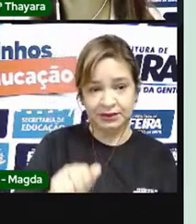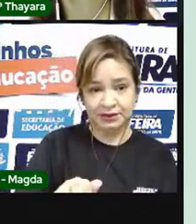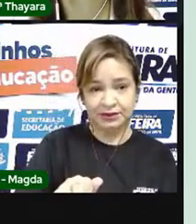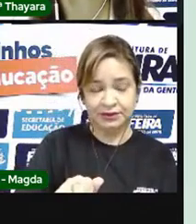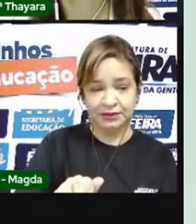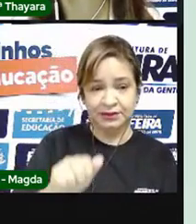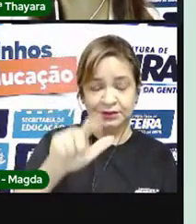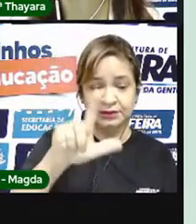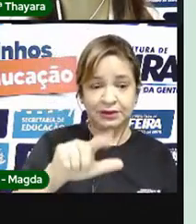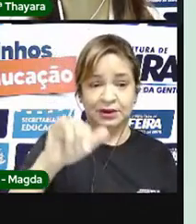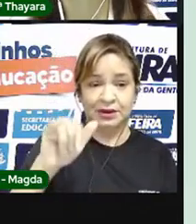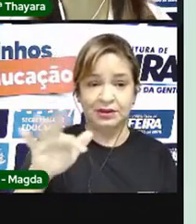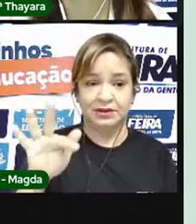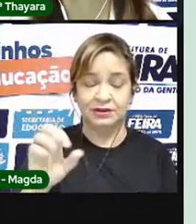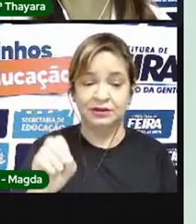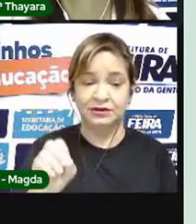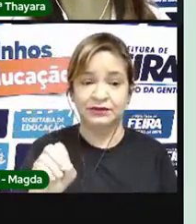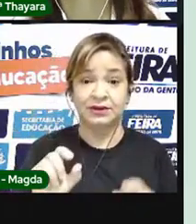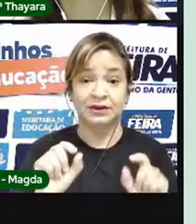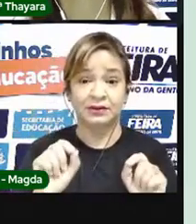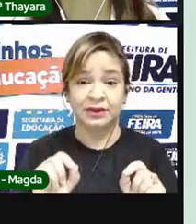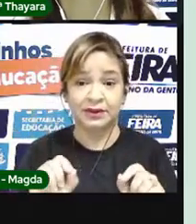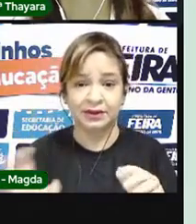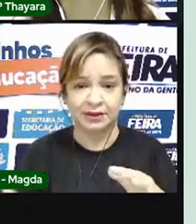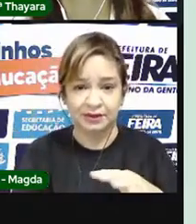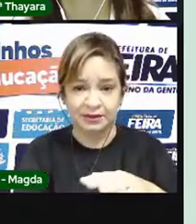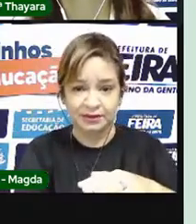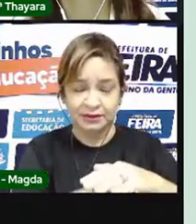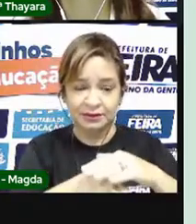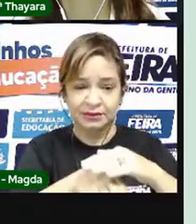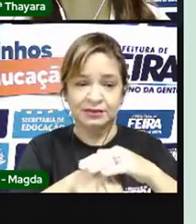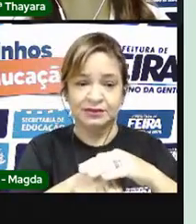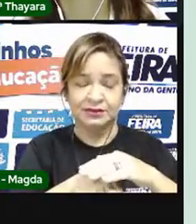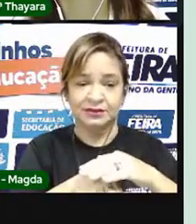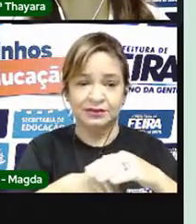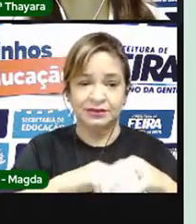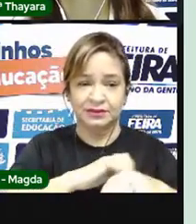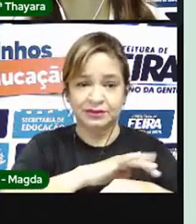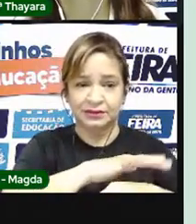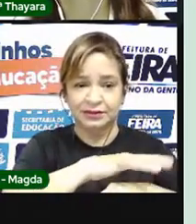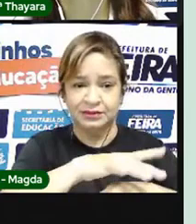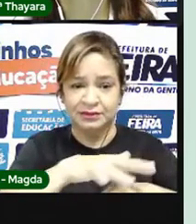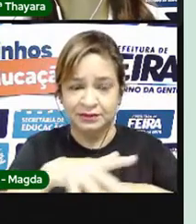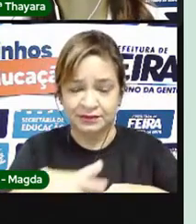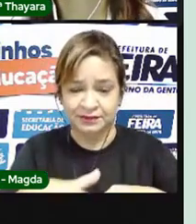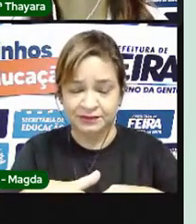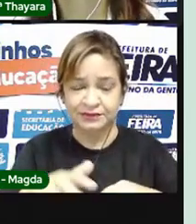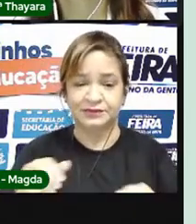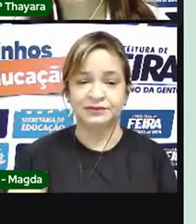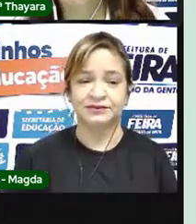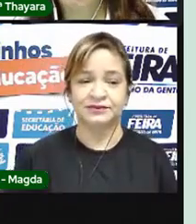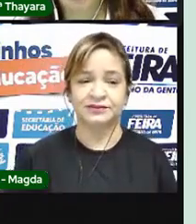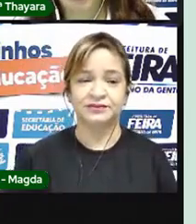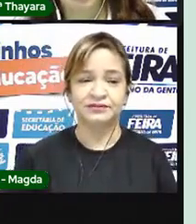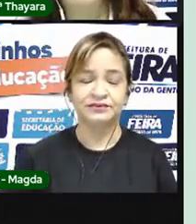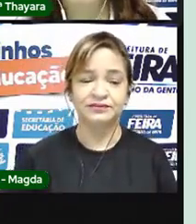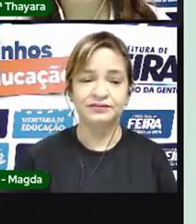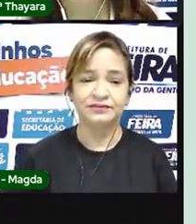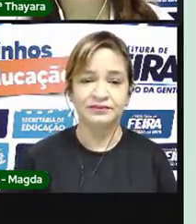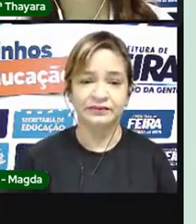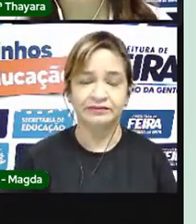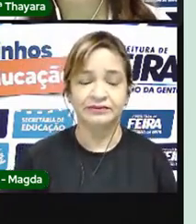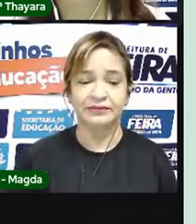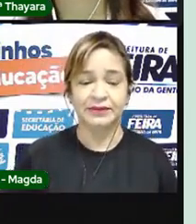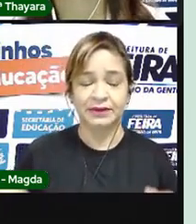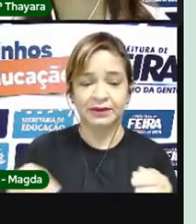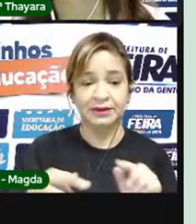litosfera é uma camada interna, porque é uma camada rochosa que está dentro da Terra. E essas